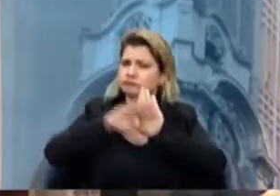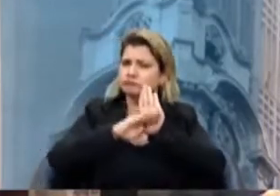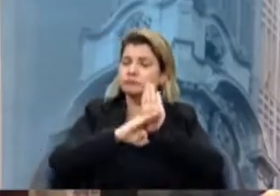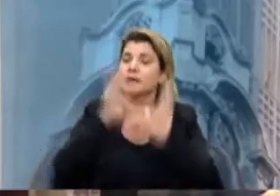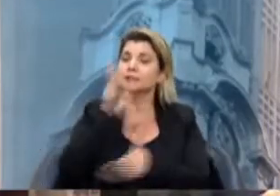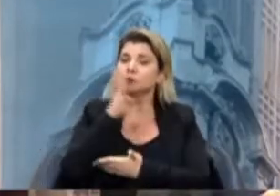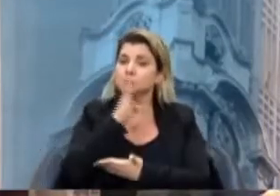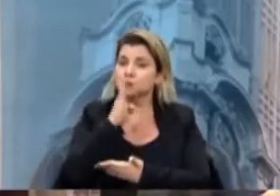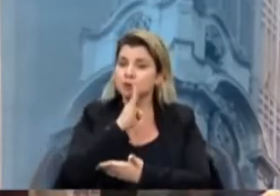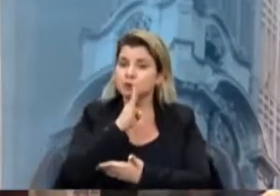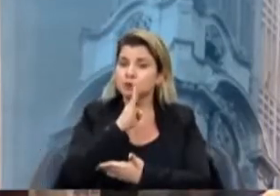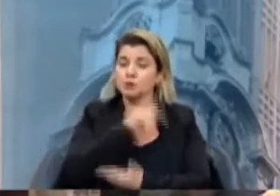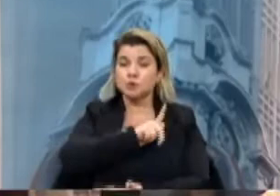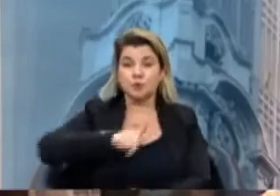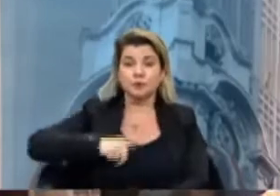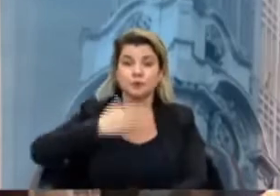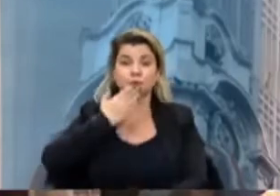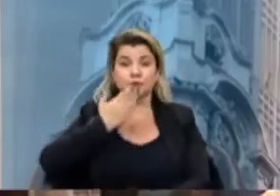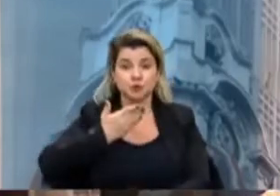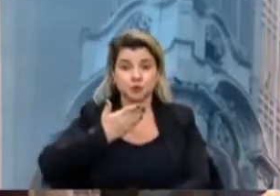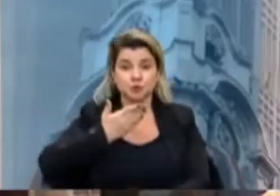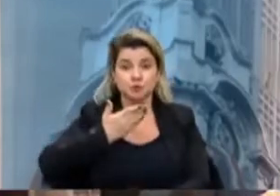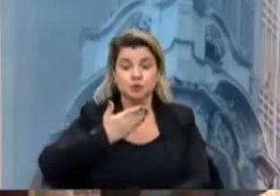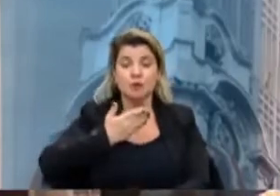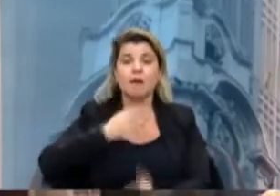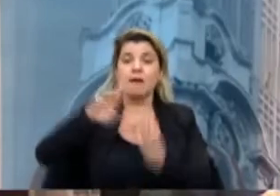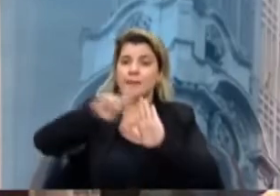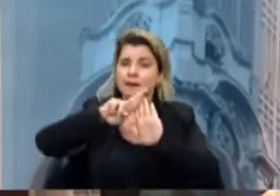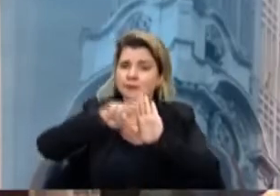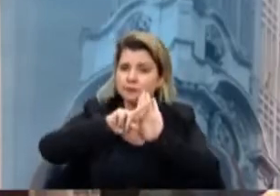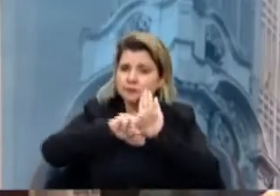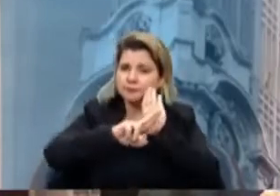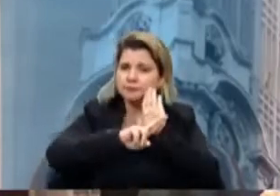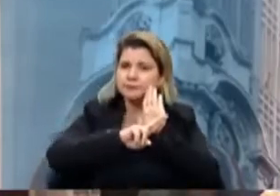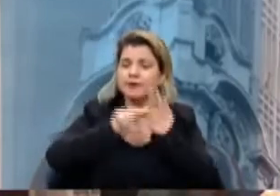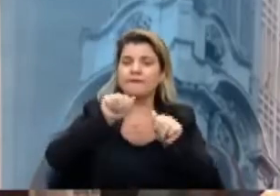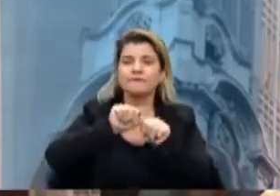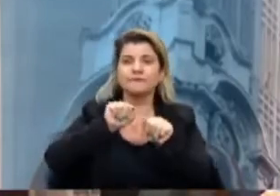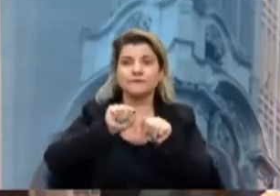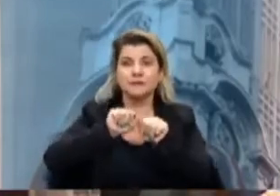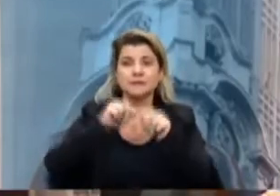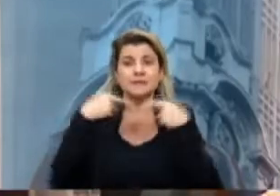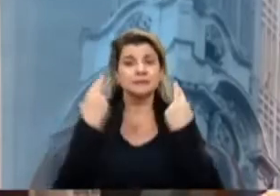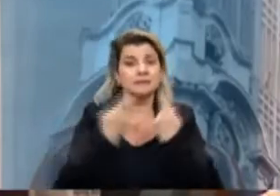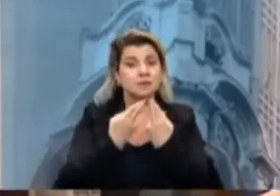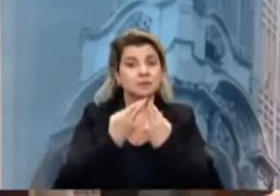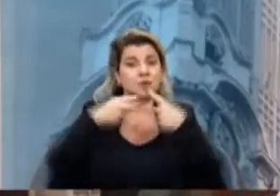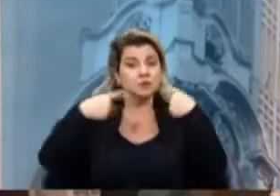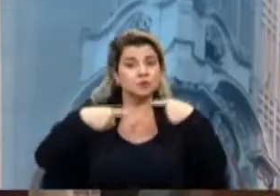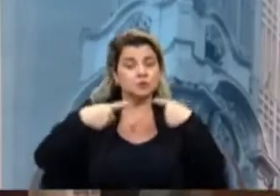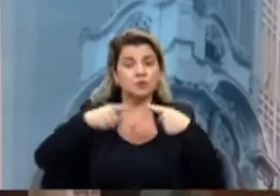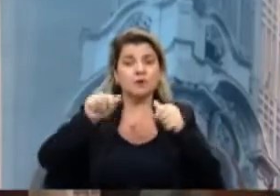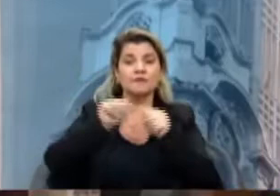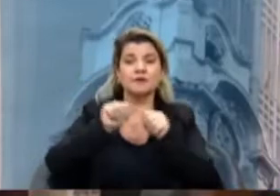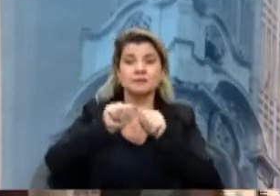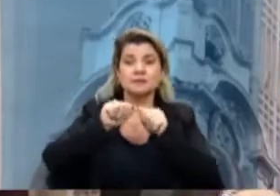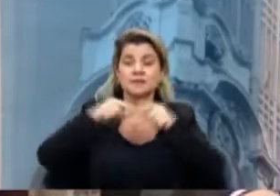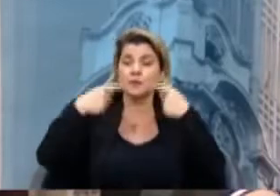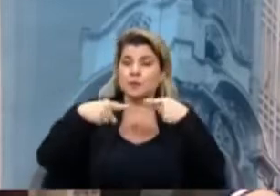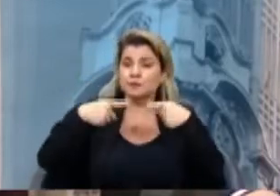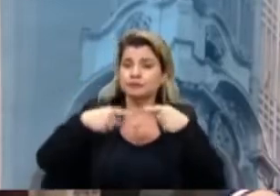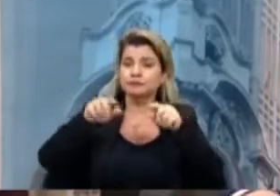que foi o que o governo pediu. É do regimento fazer as sessões de discussão, fazer o encaminhamento, fazer as